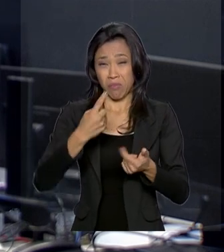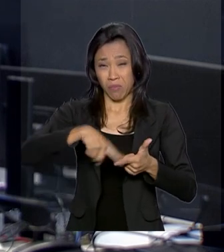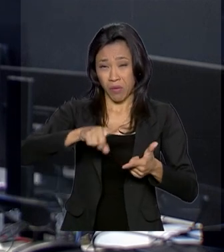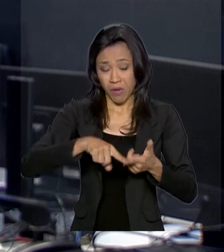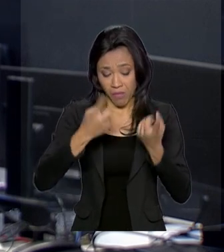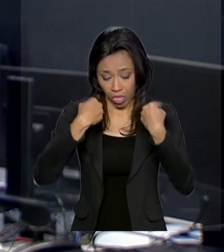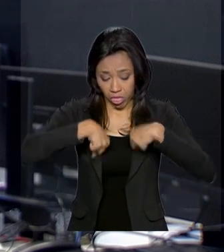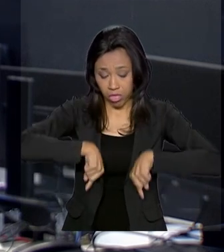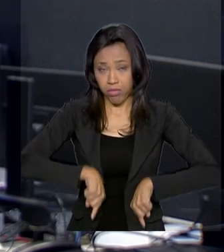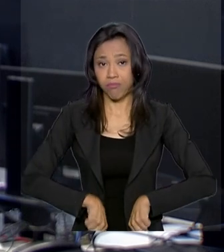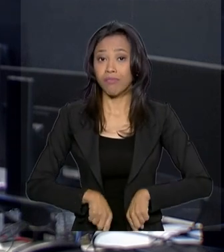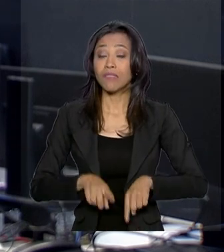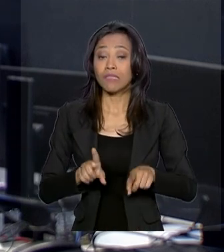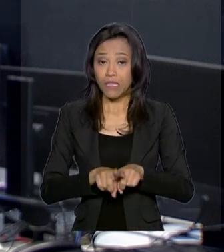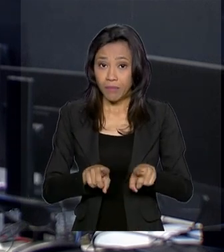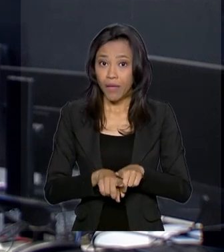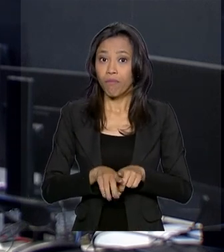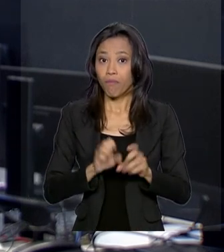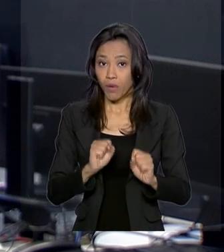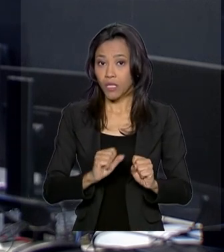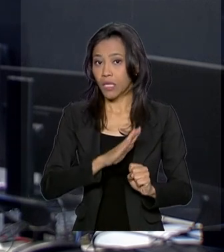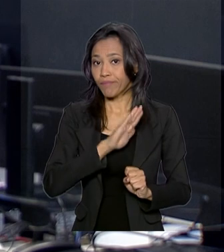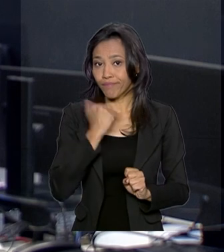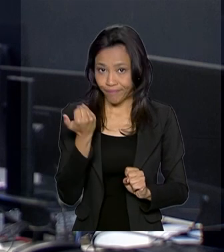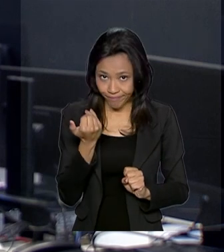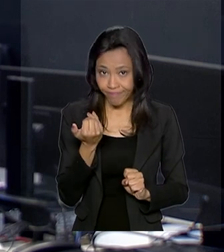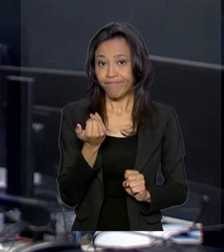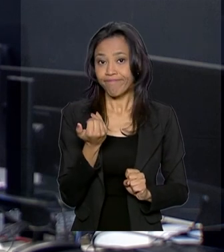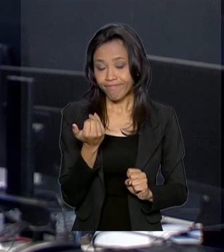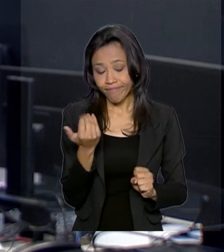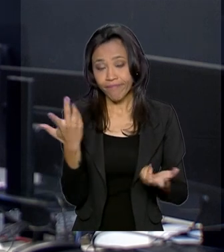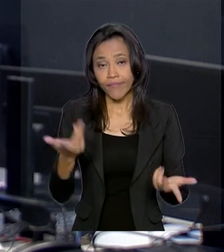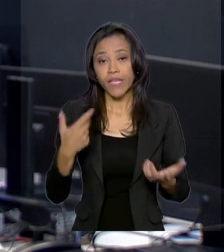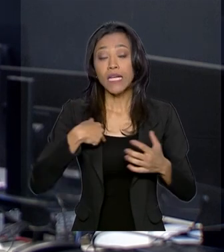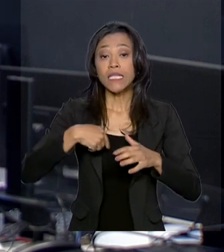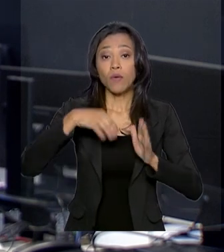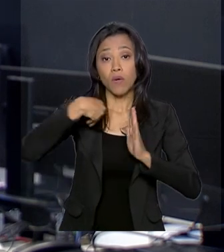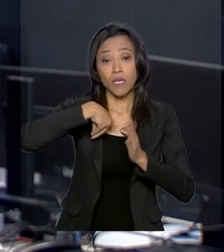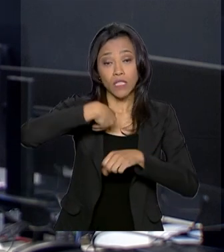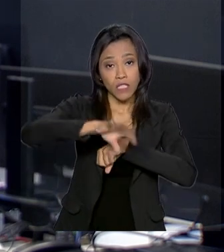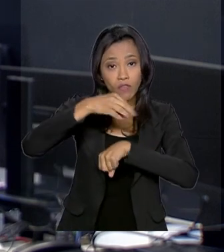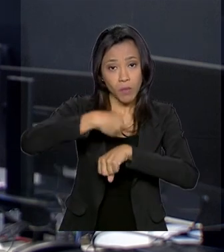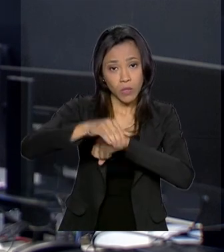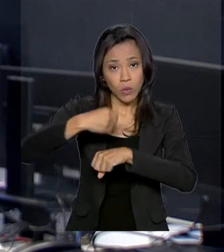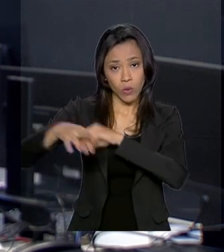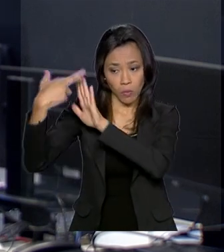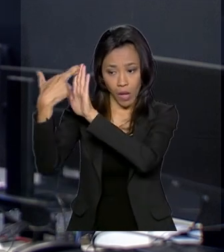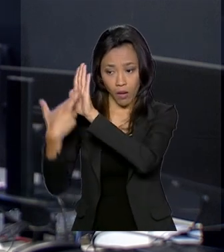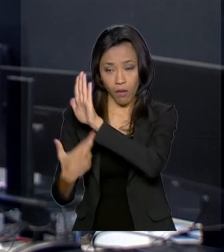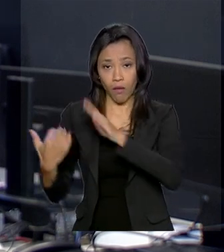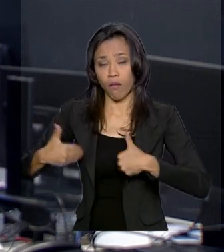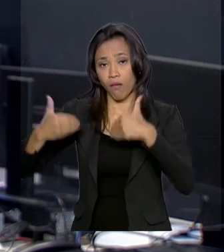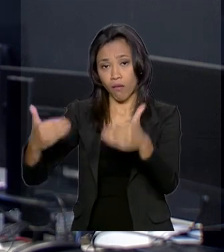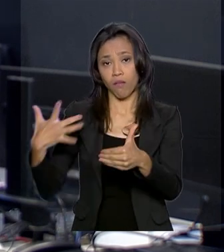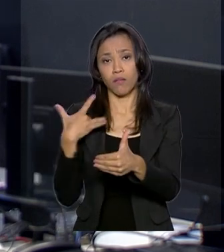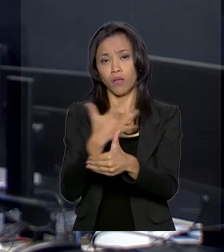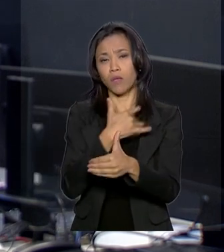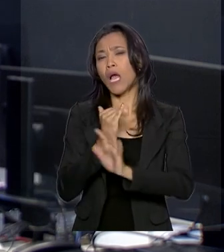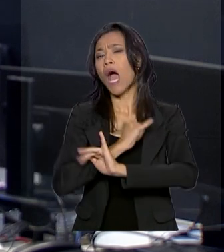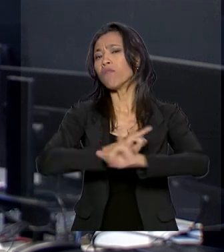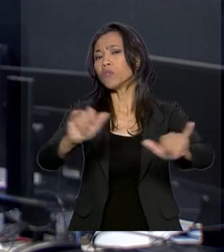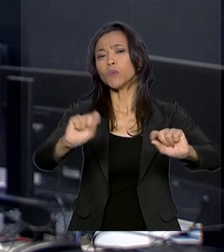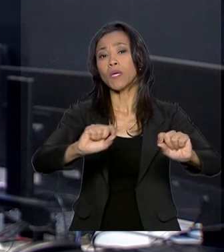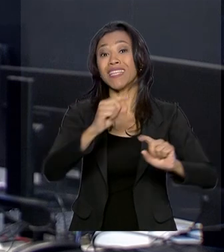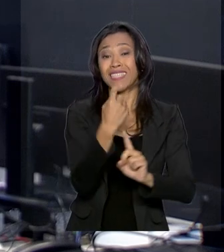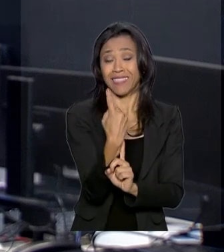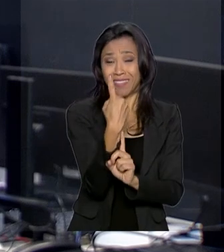levar à morte. De acordo com os últimos dados do Boletim Epidemiológico de Sarampo do Ministério da Saúde, este ano, 13 pessoas